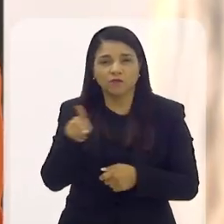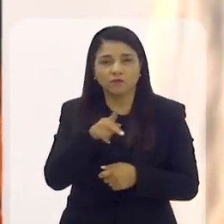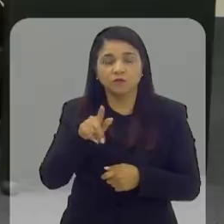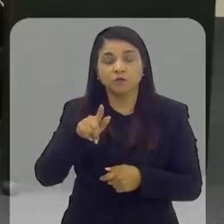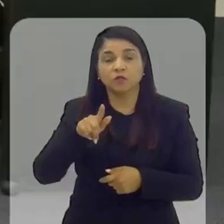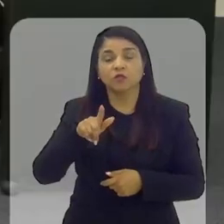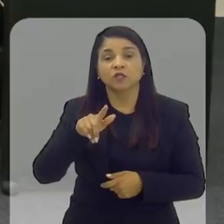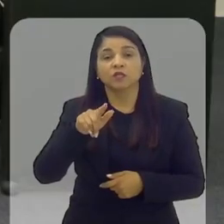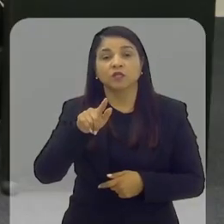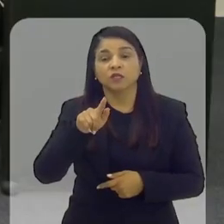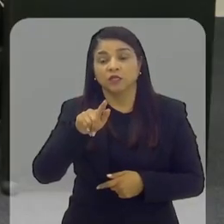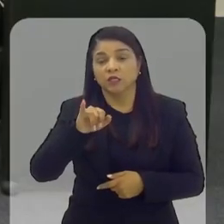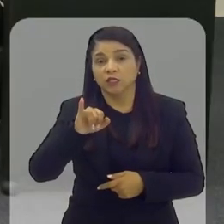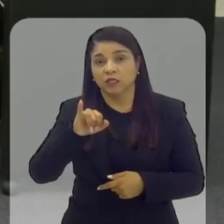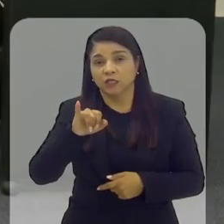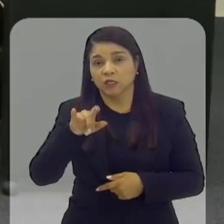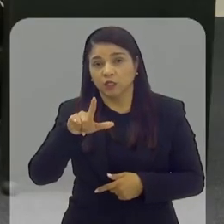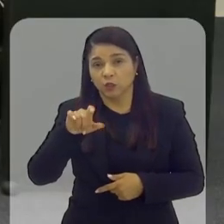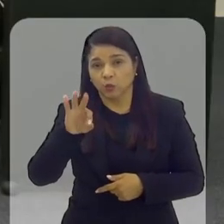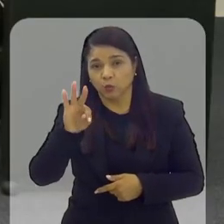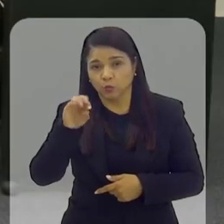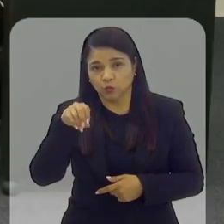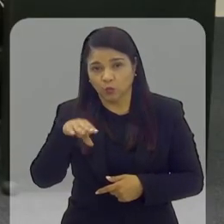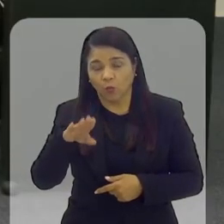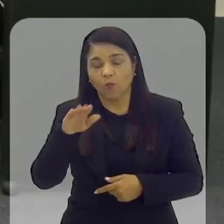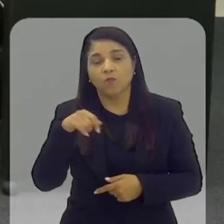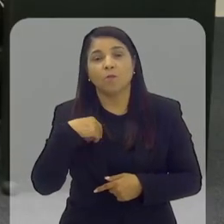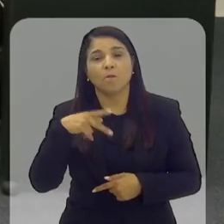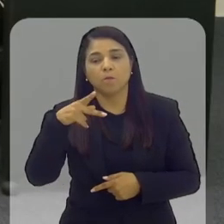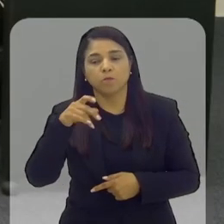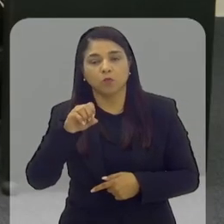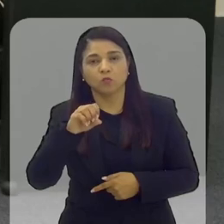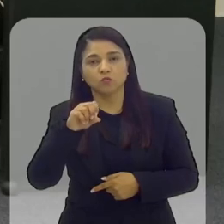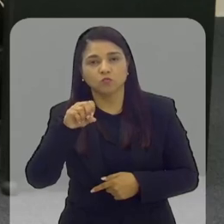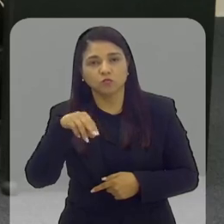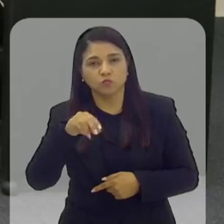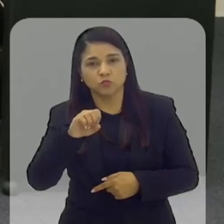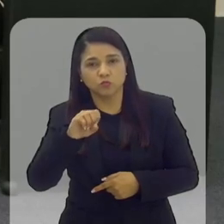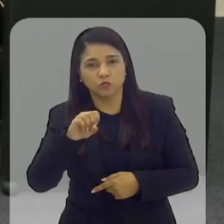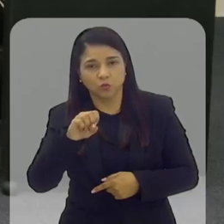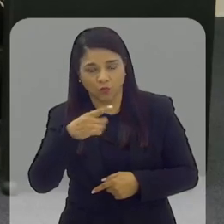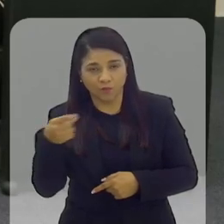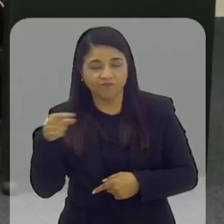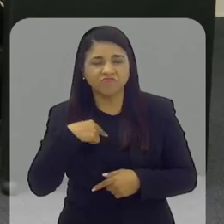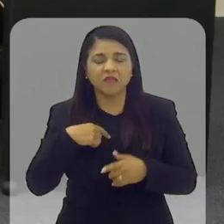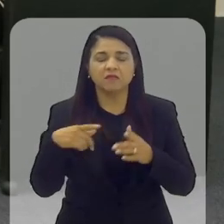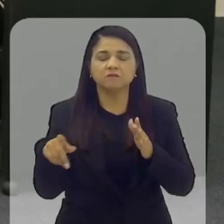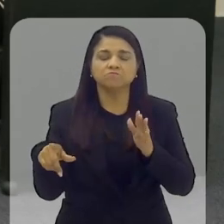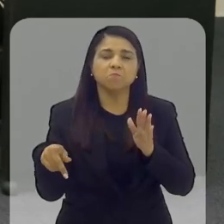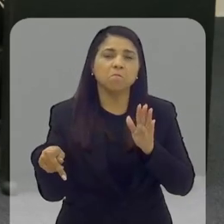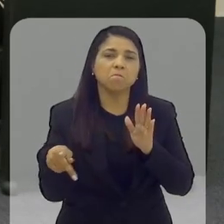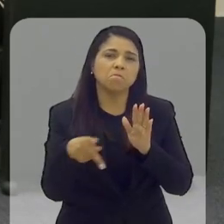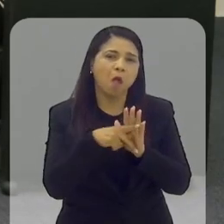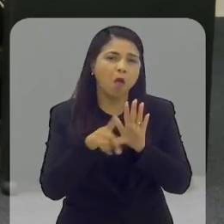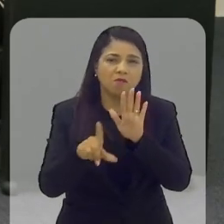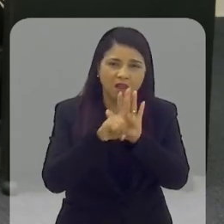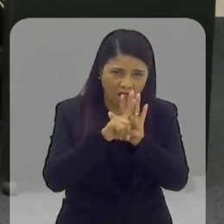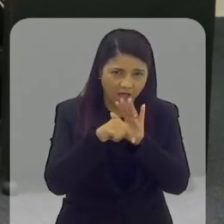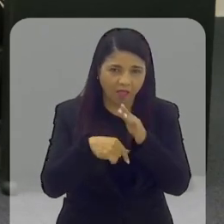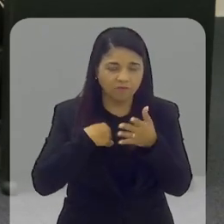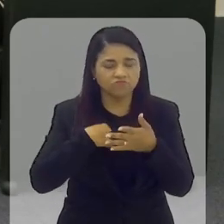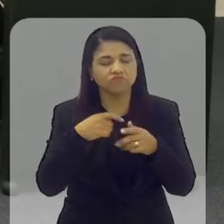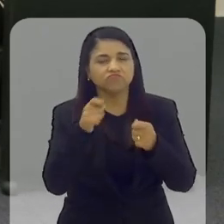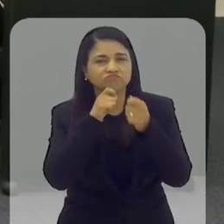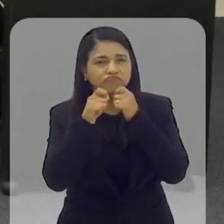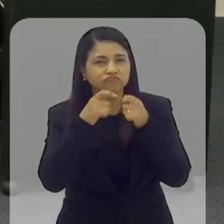professor Rindo Cosson, que é um grande estudioso de educação legislativa. A Jaque conhece. E eu estava lendo uma entrevista dele